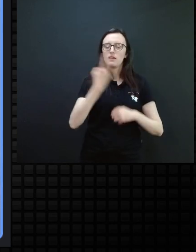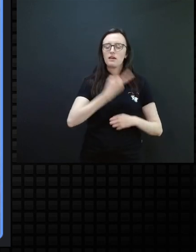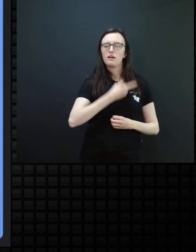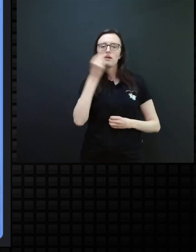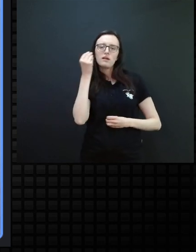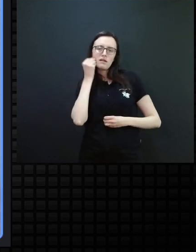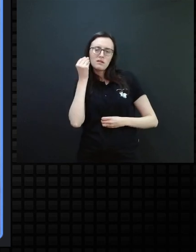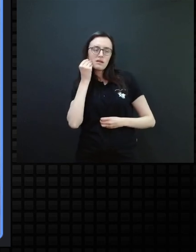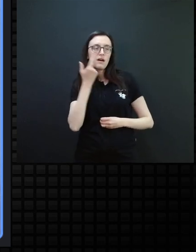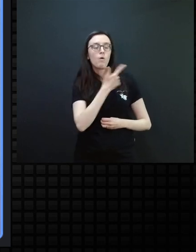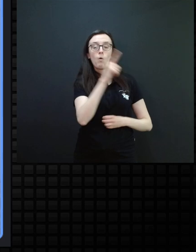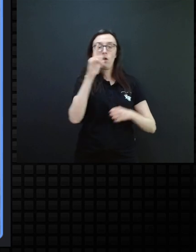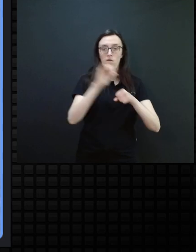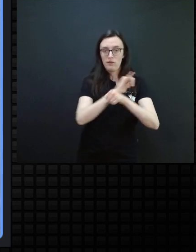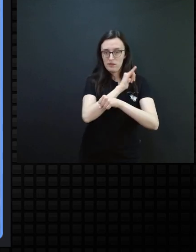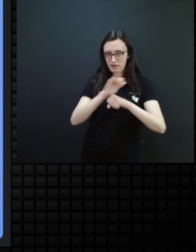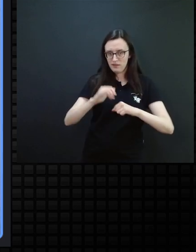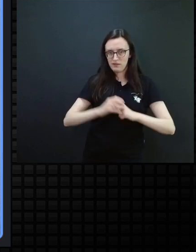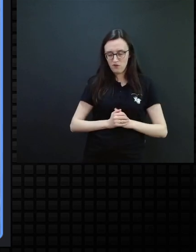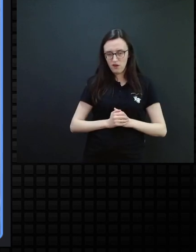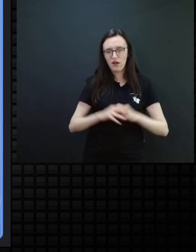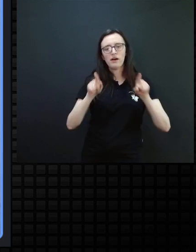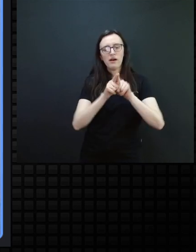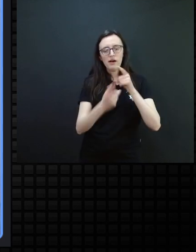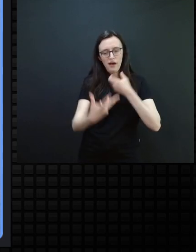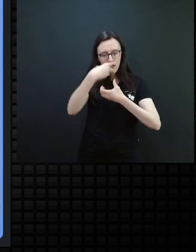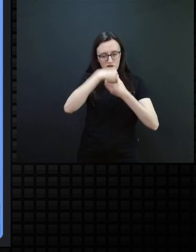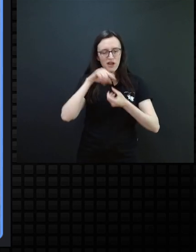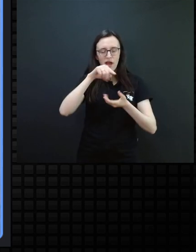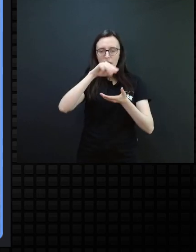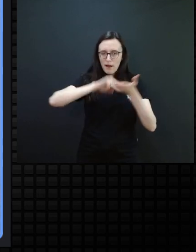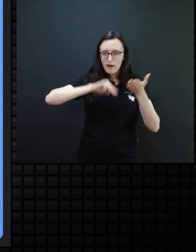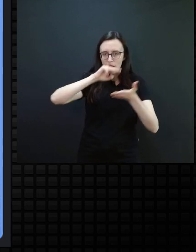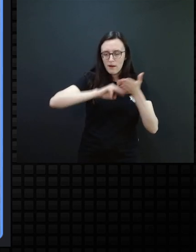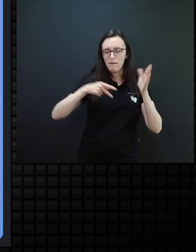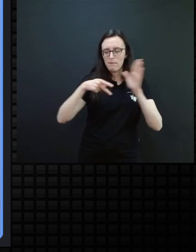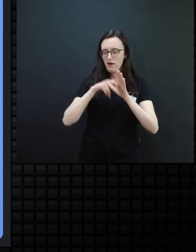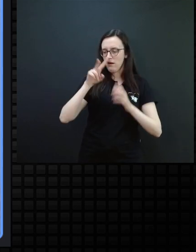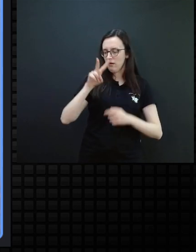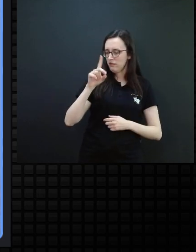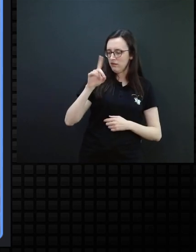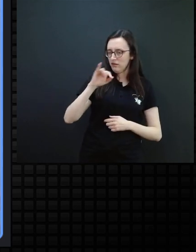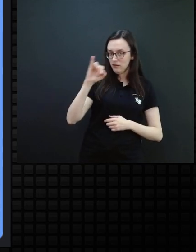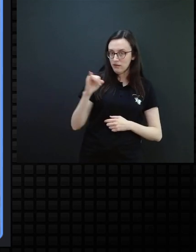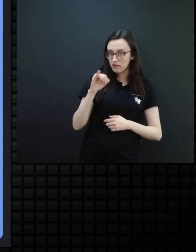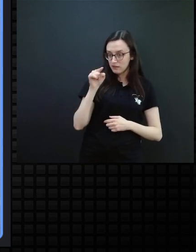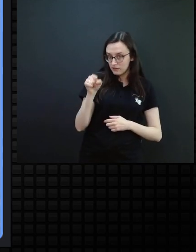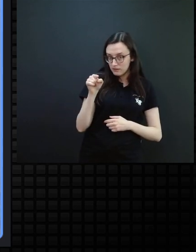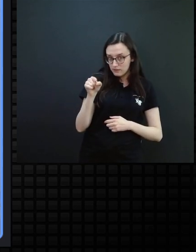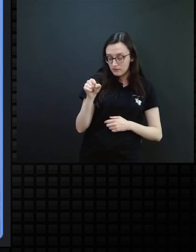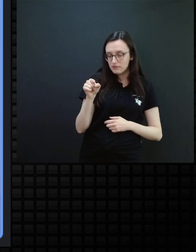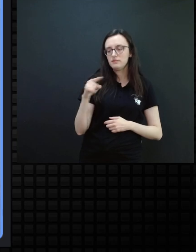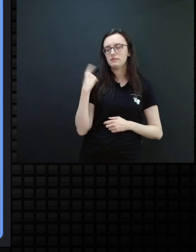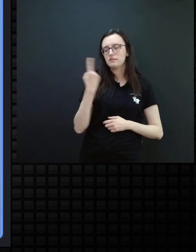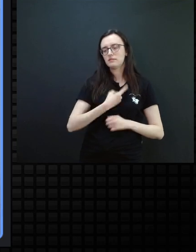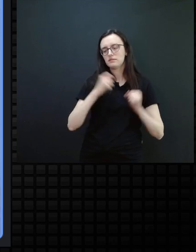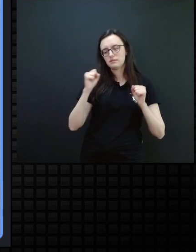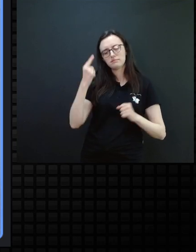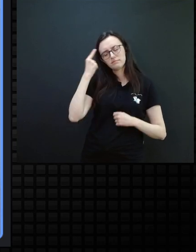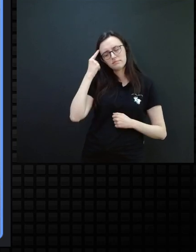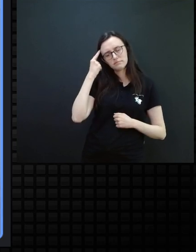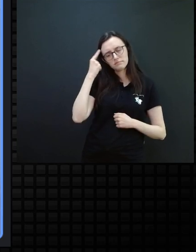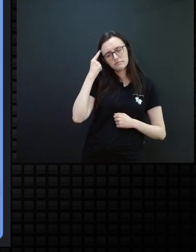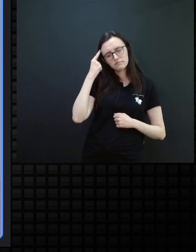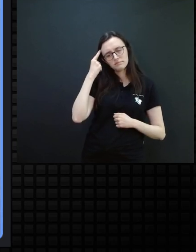outras estratégias. Então, mesmo dentro da metodologia de Vandark, se manter às vezes mais